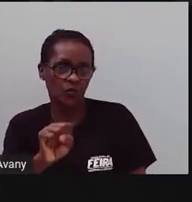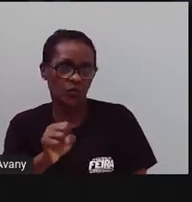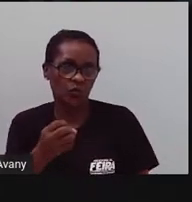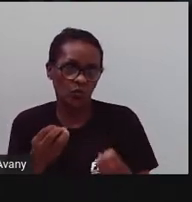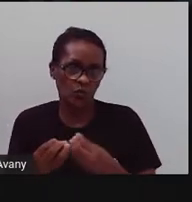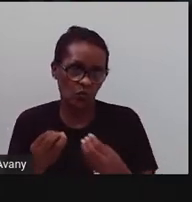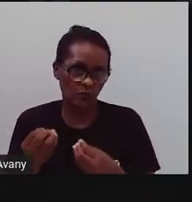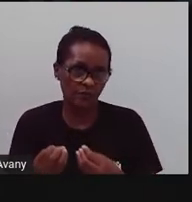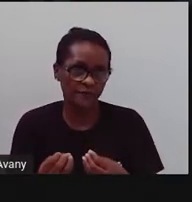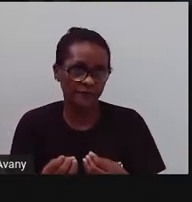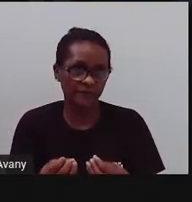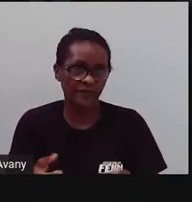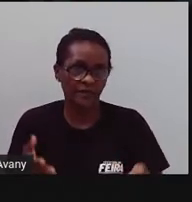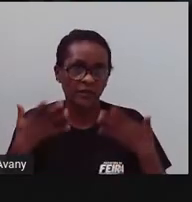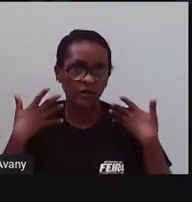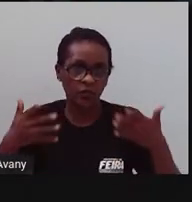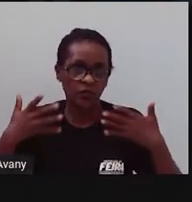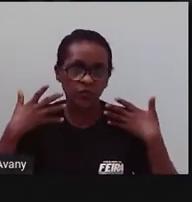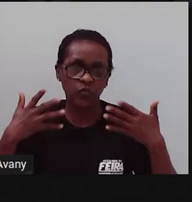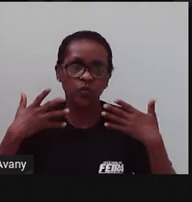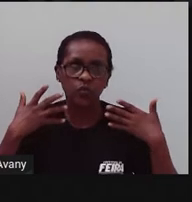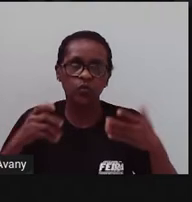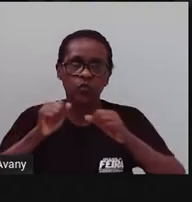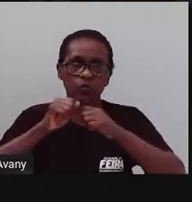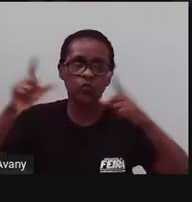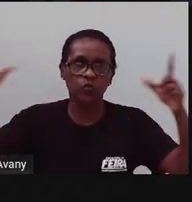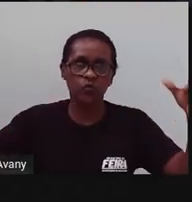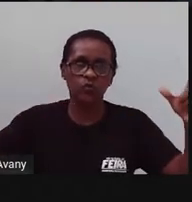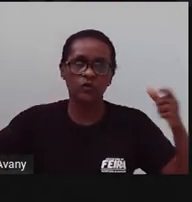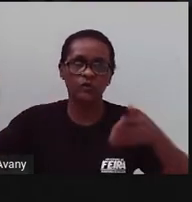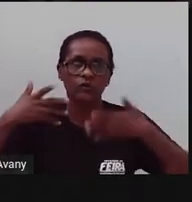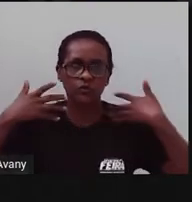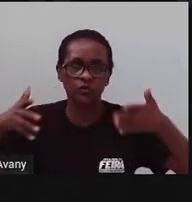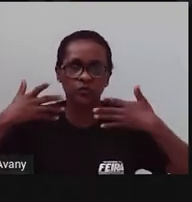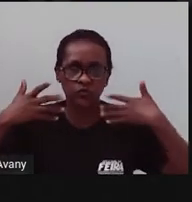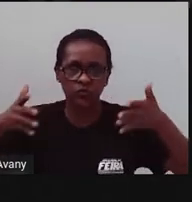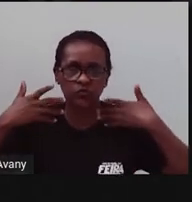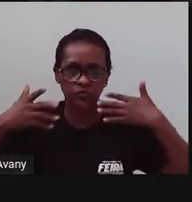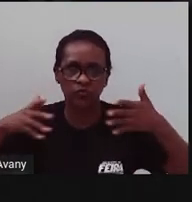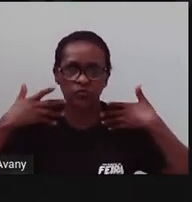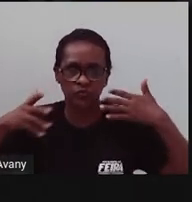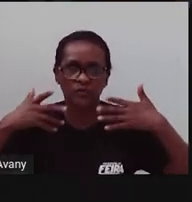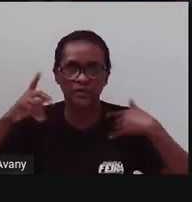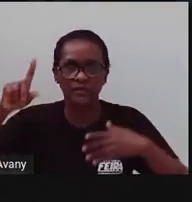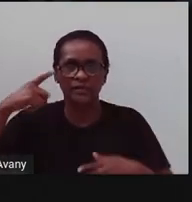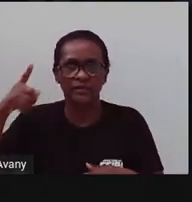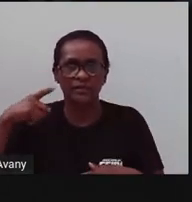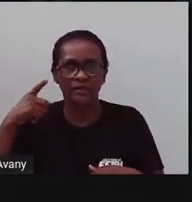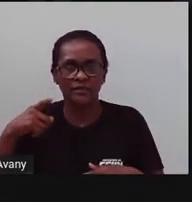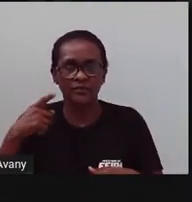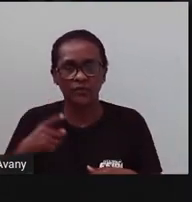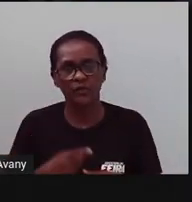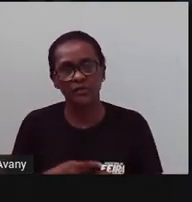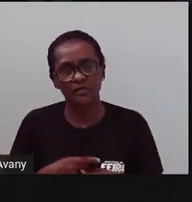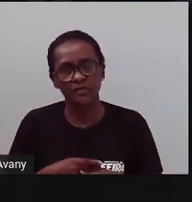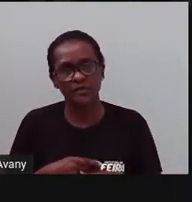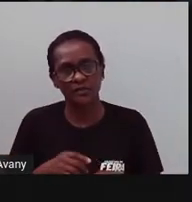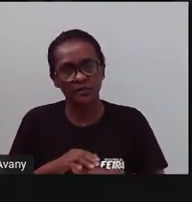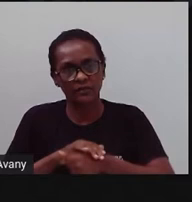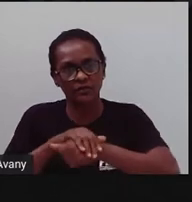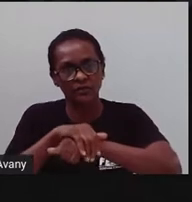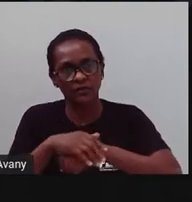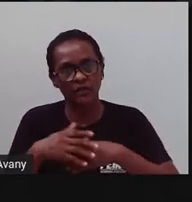fica um pouquinho abafado durante o dia e durante a noite fica aquela brisa mais fresquinha, faz um ventinho mais fresquinho,